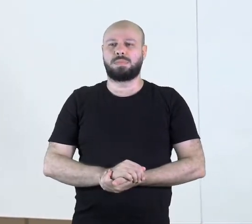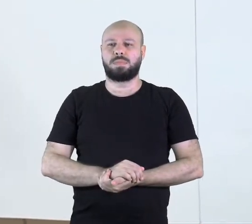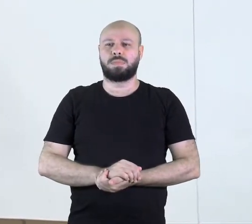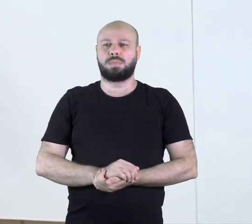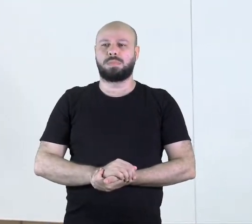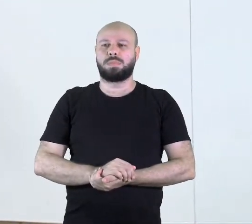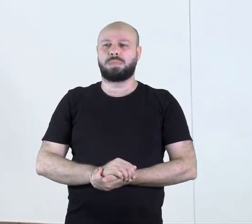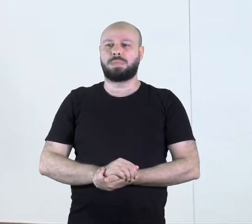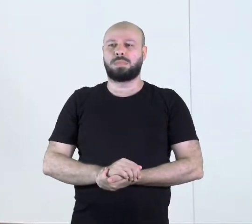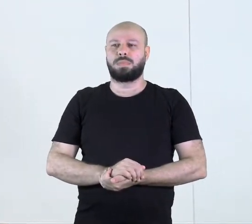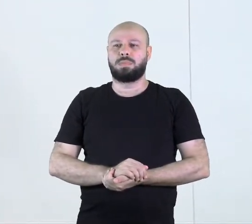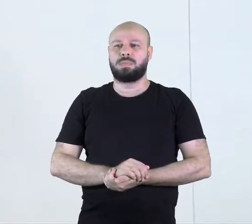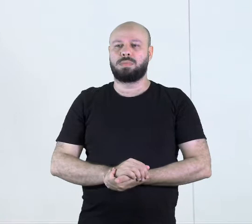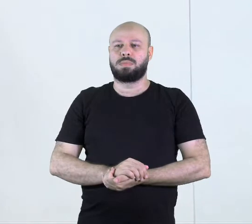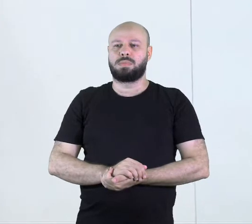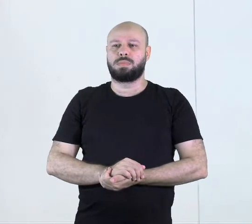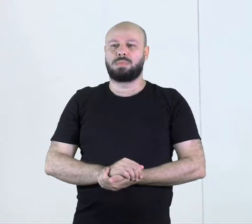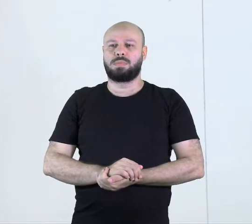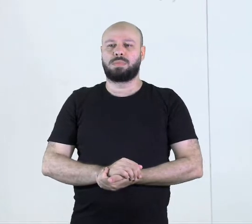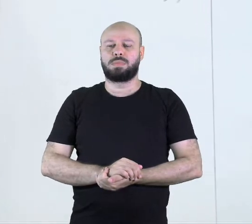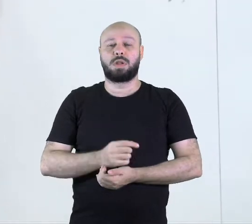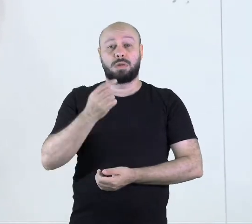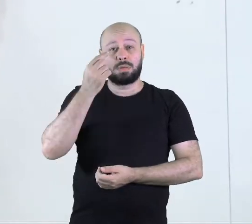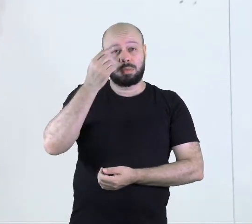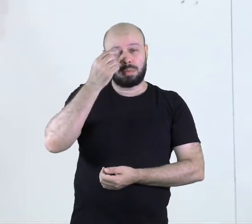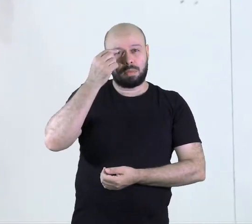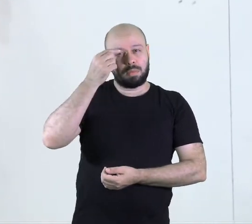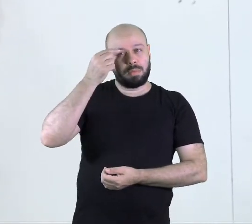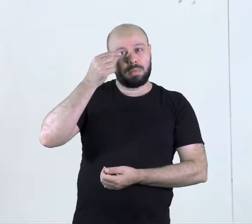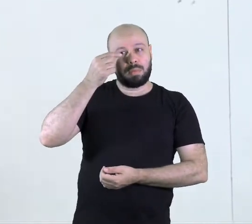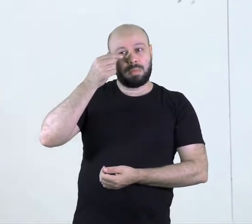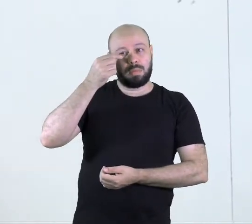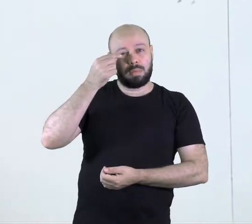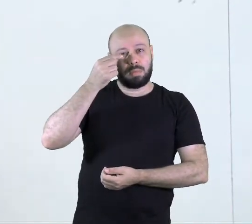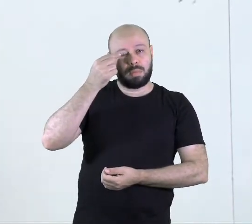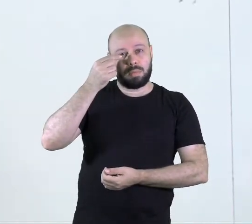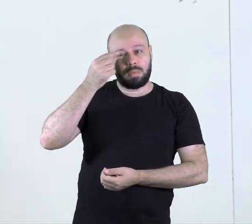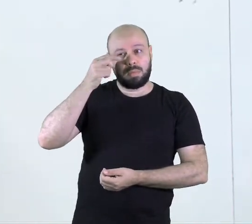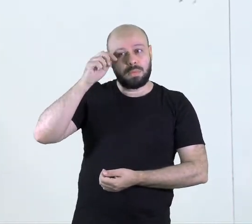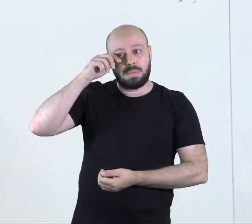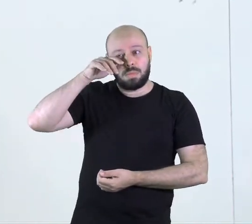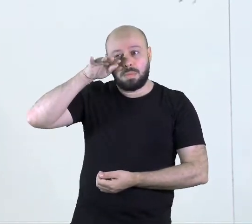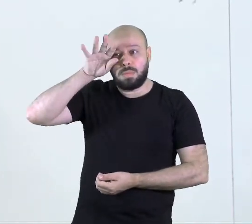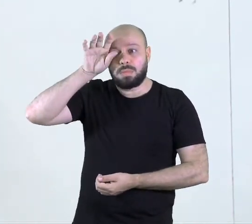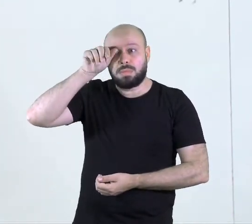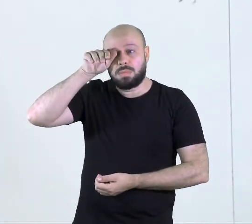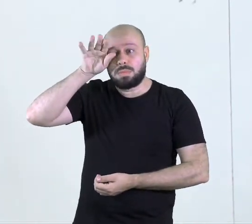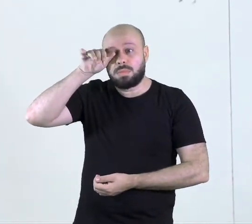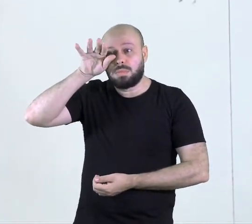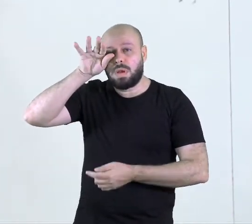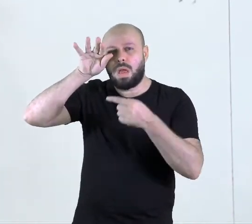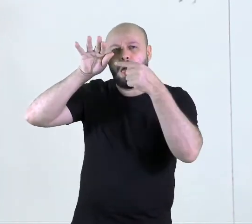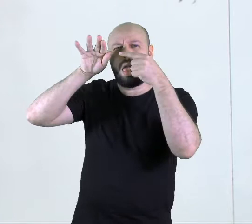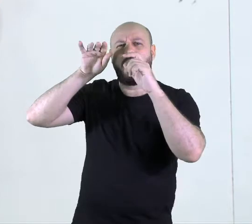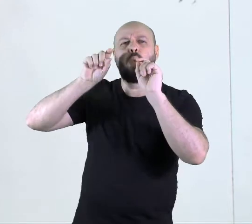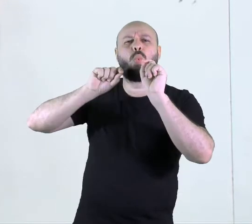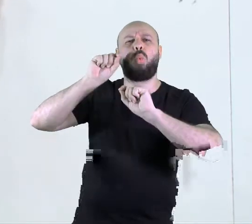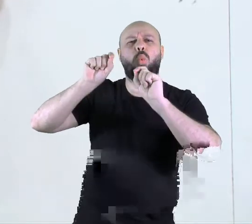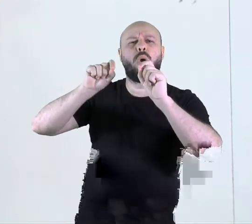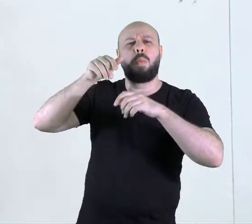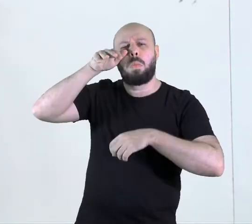essa do olho? Vocês podem me informar que partes são essas aqui, desses